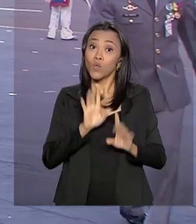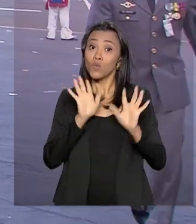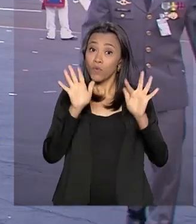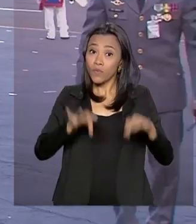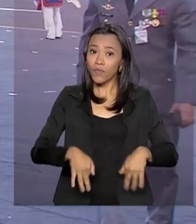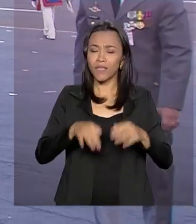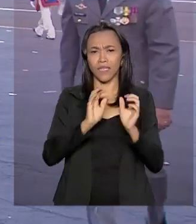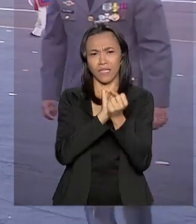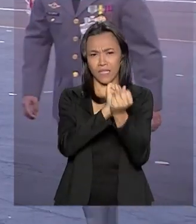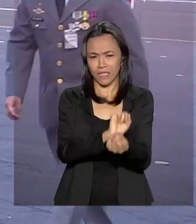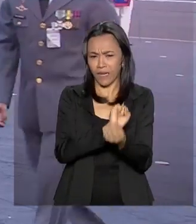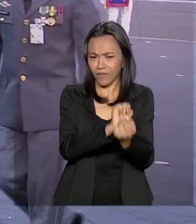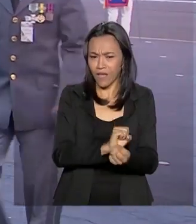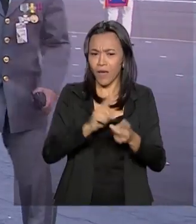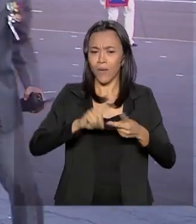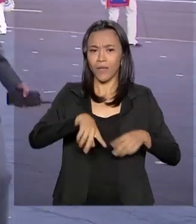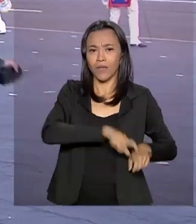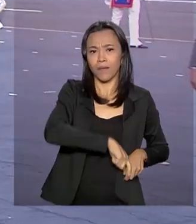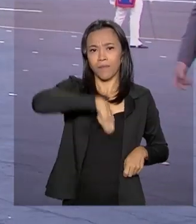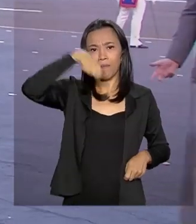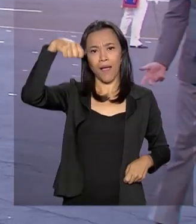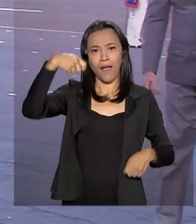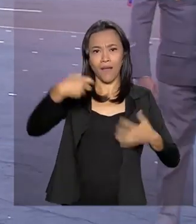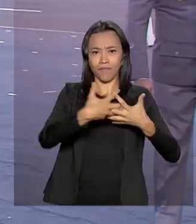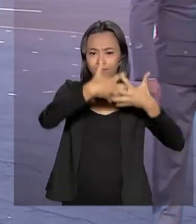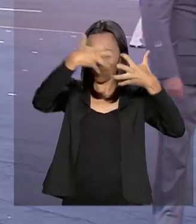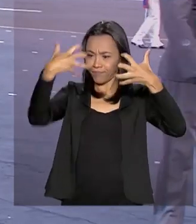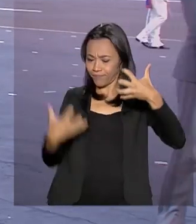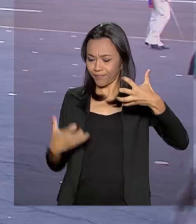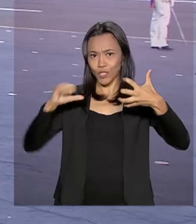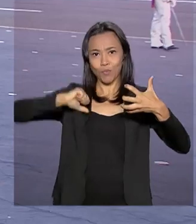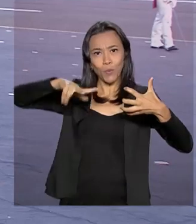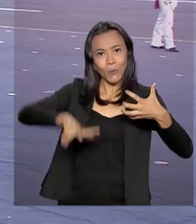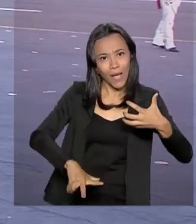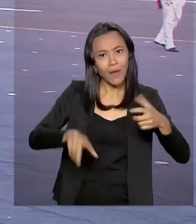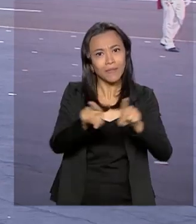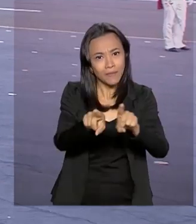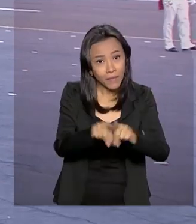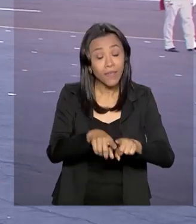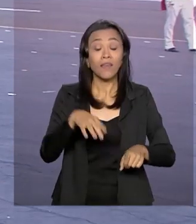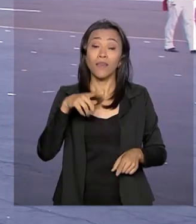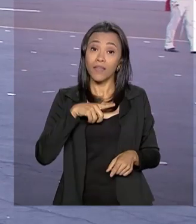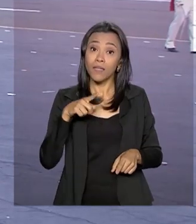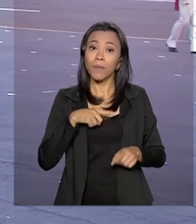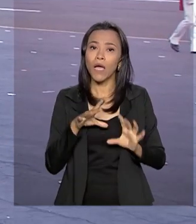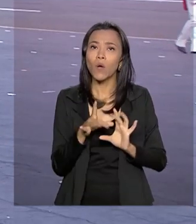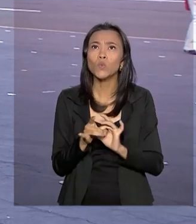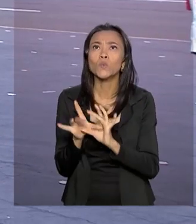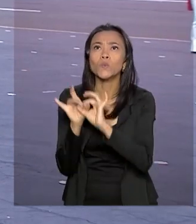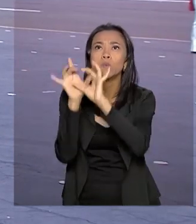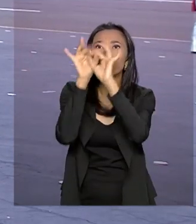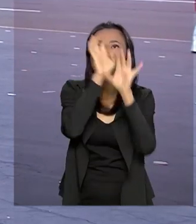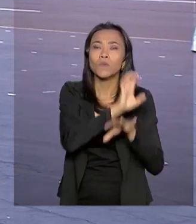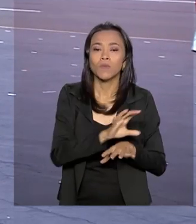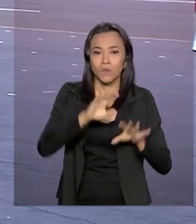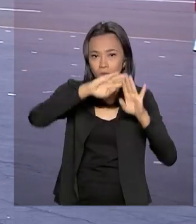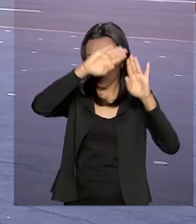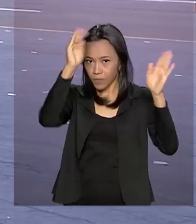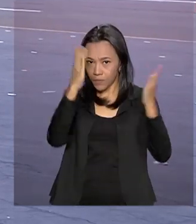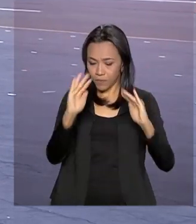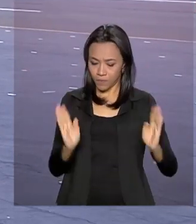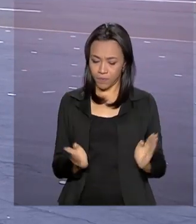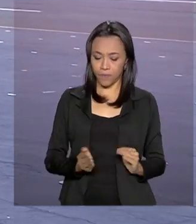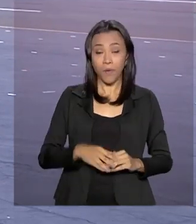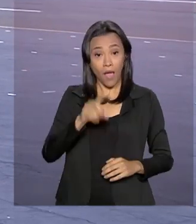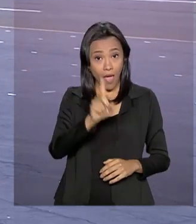da escravidão, na proclamação da república e na preservação da integridade e unidade do território nacional. O aniversário do Exército é no